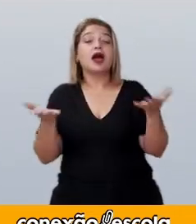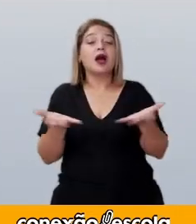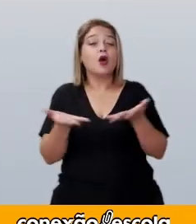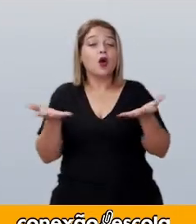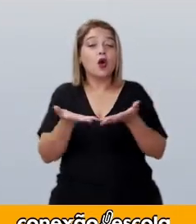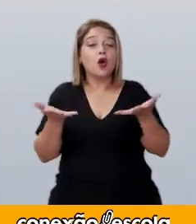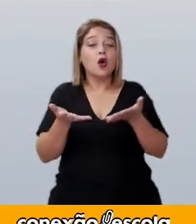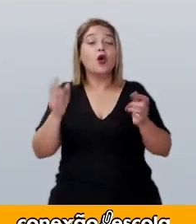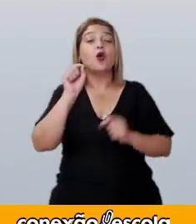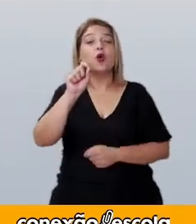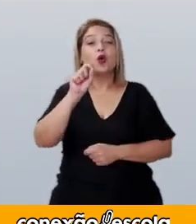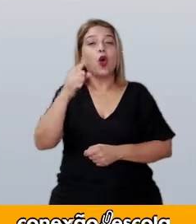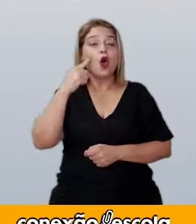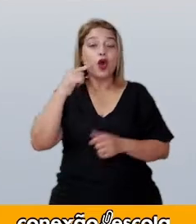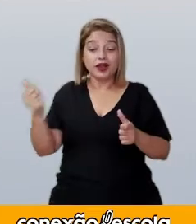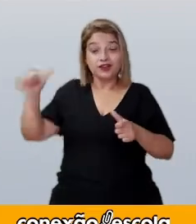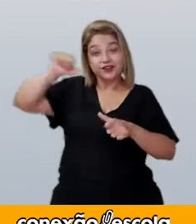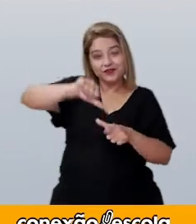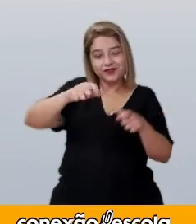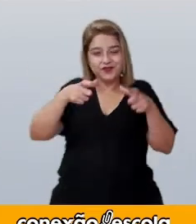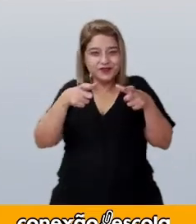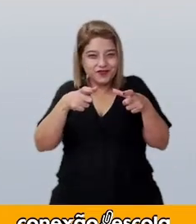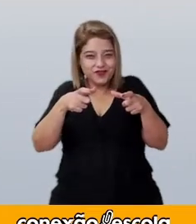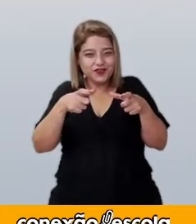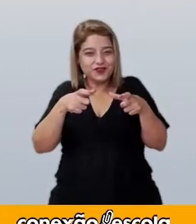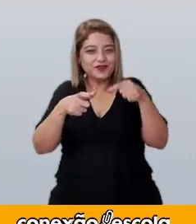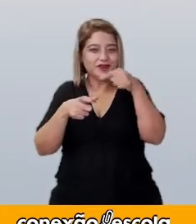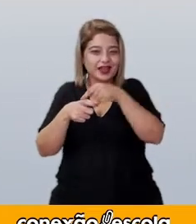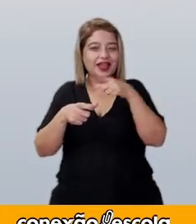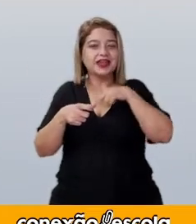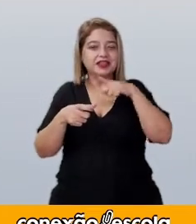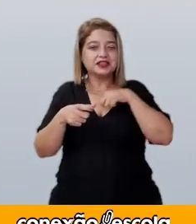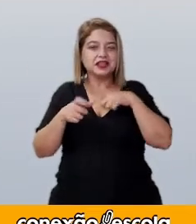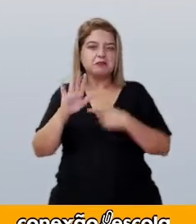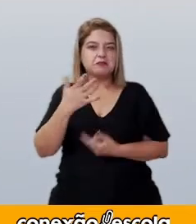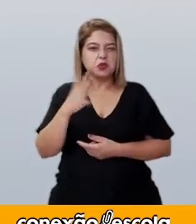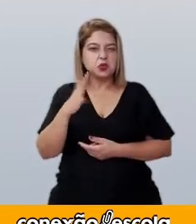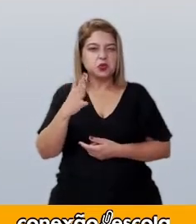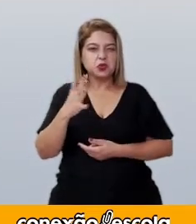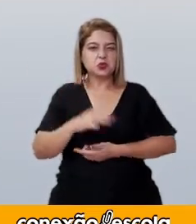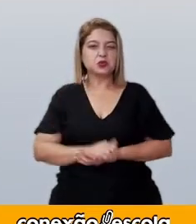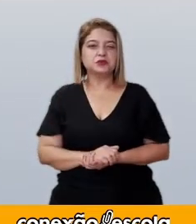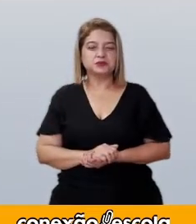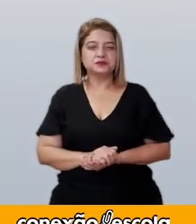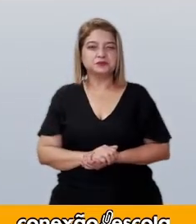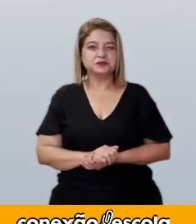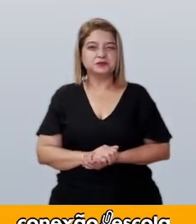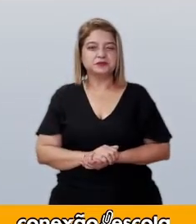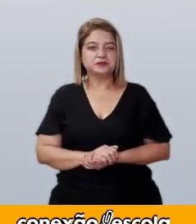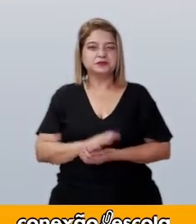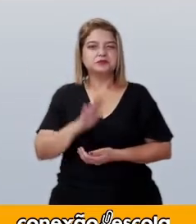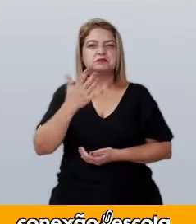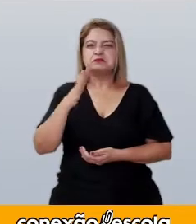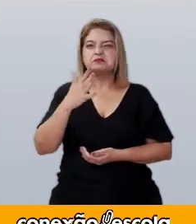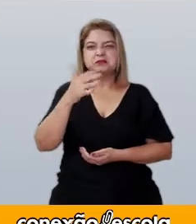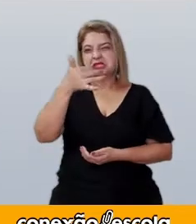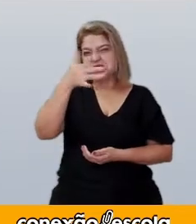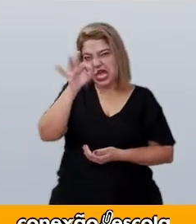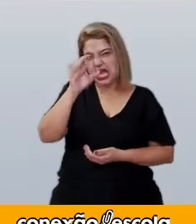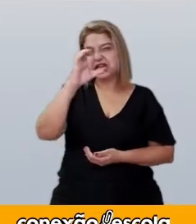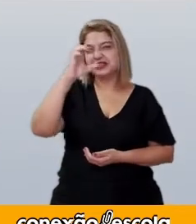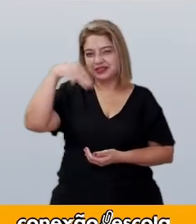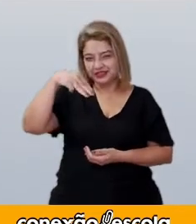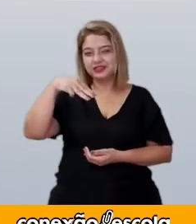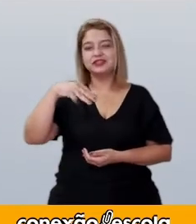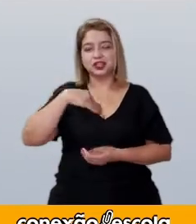nesta forminha. Olha só, gente, ela tem o quê? Acho que ela tem dez centímetros, tá? Untada.